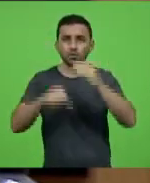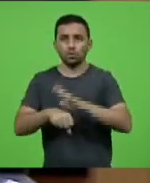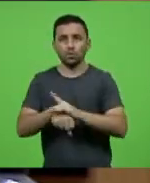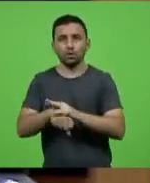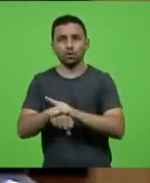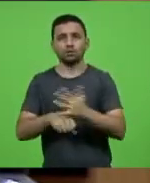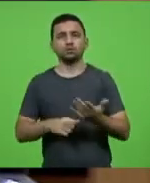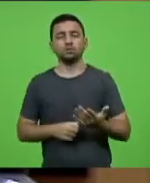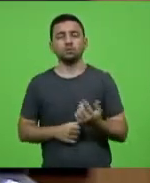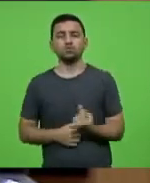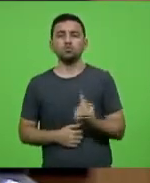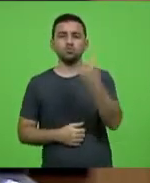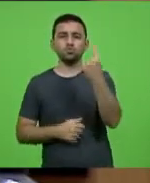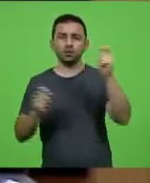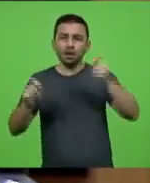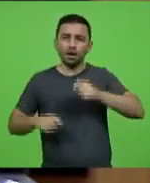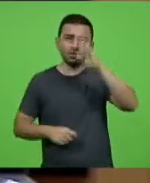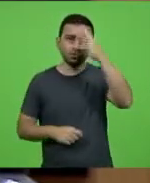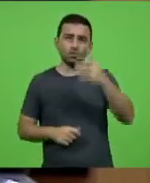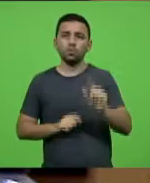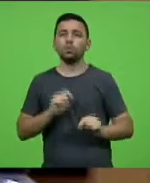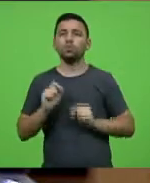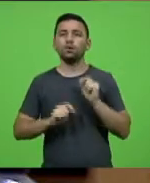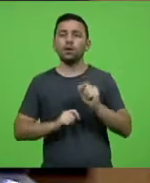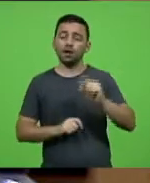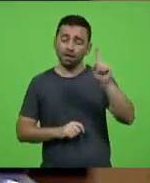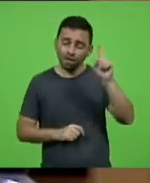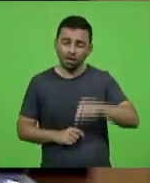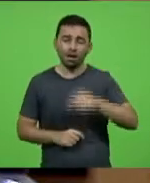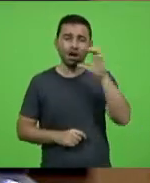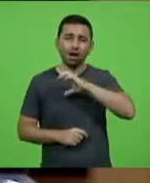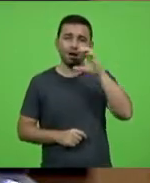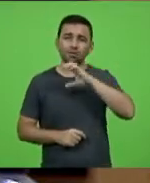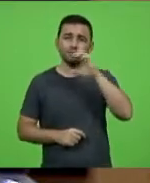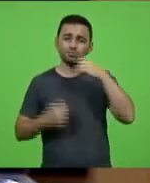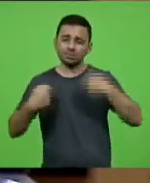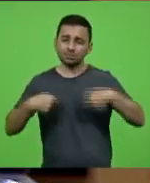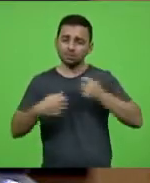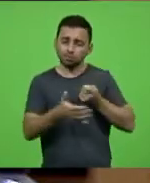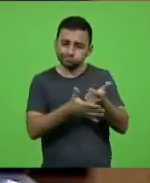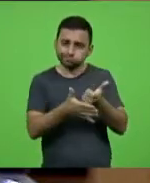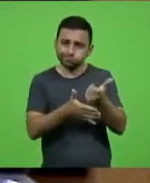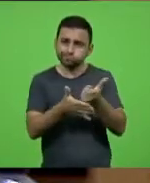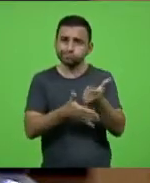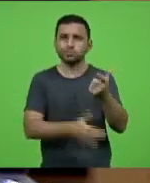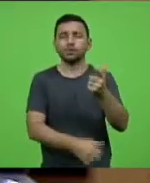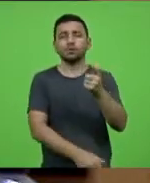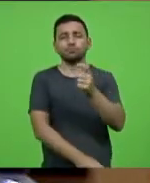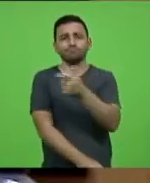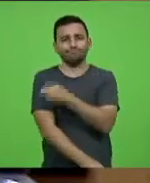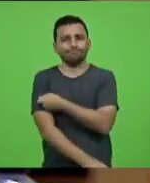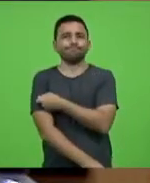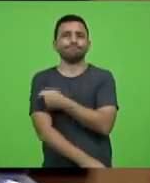única solução é essa agilidade na compra de vacina, que